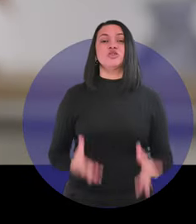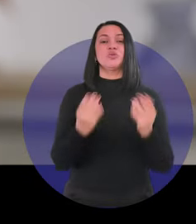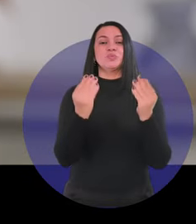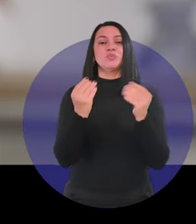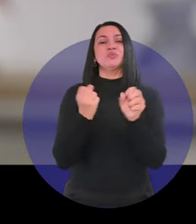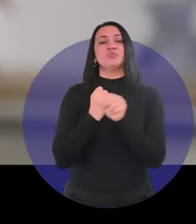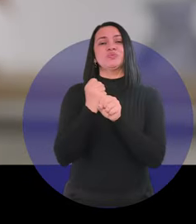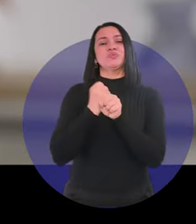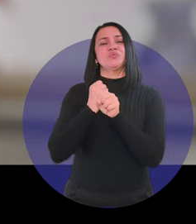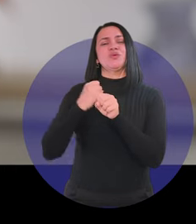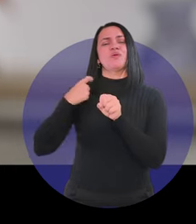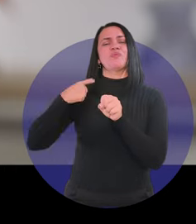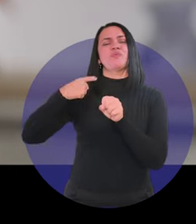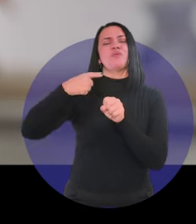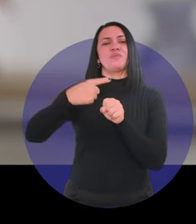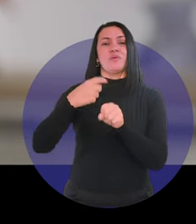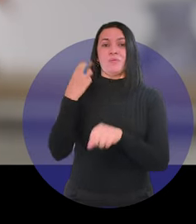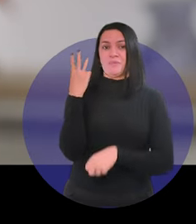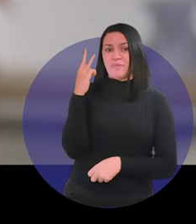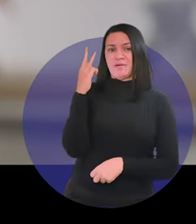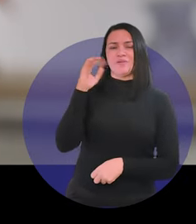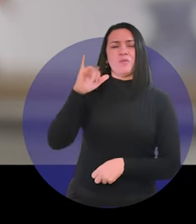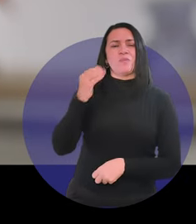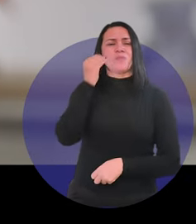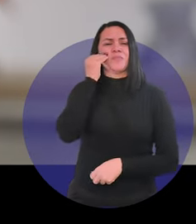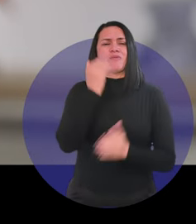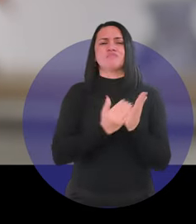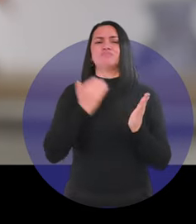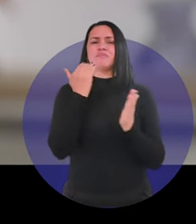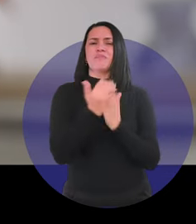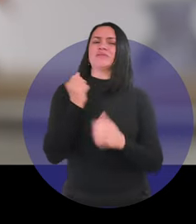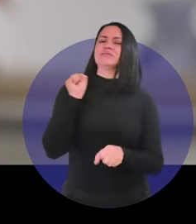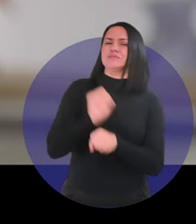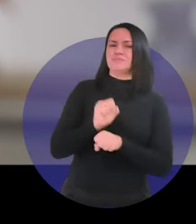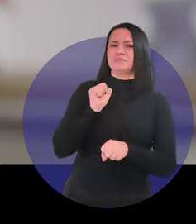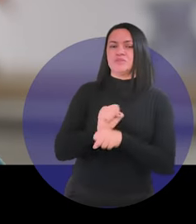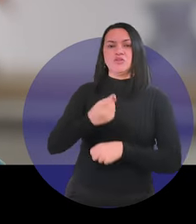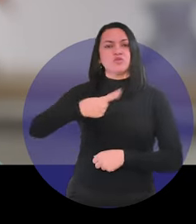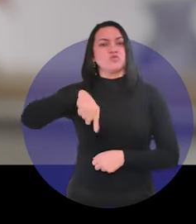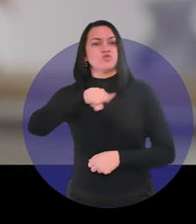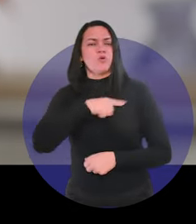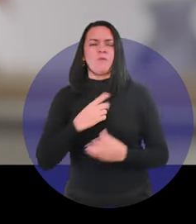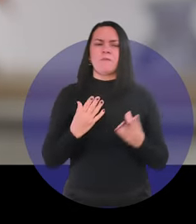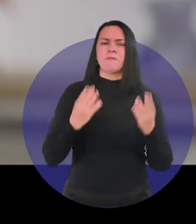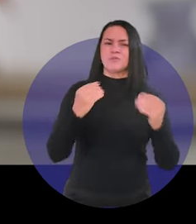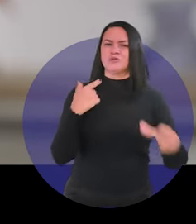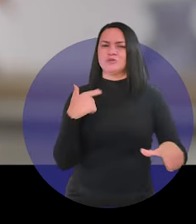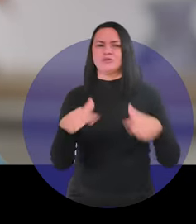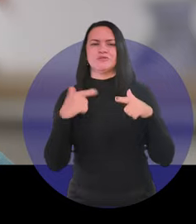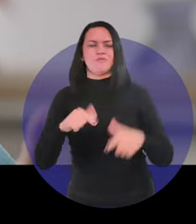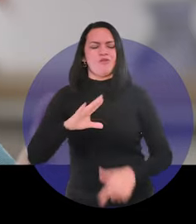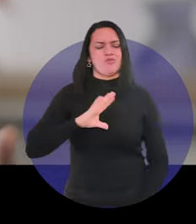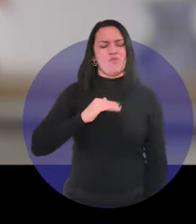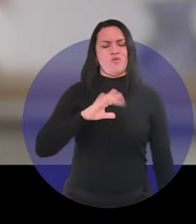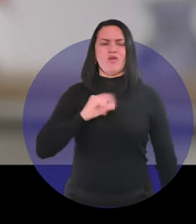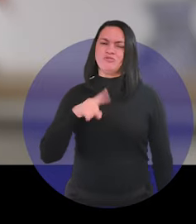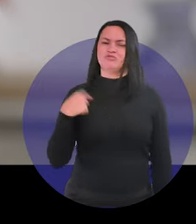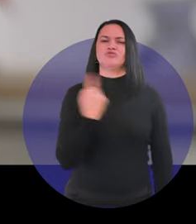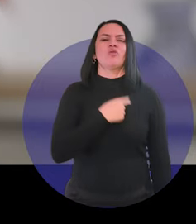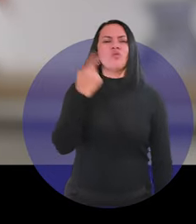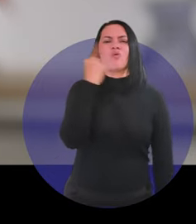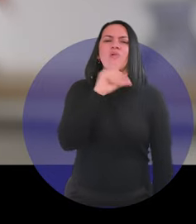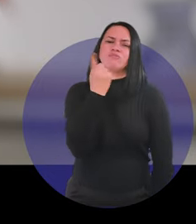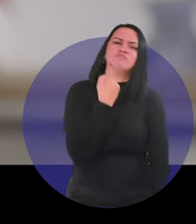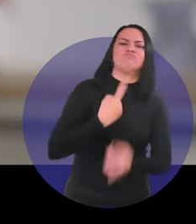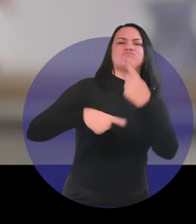Durante muitos anos o Maranhão esperou por mais oportunidades e foi com muito trabalho, muita coragem, que